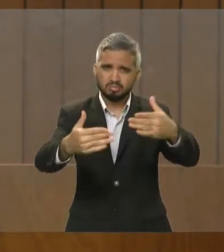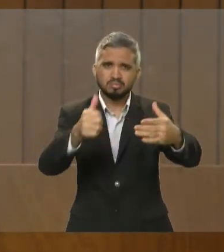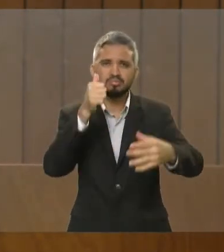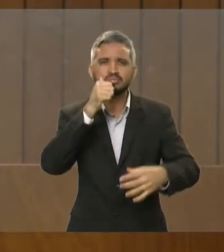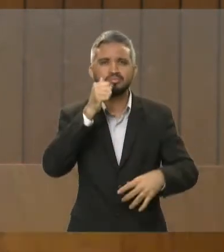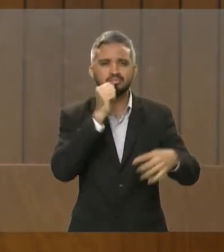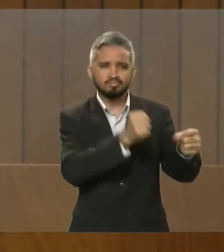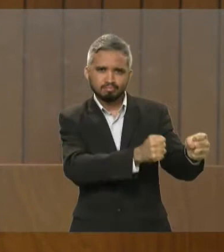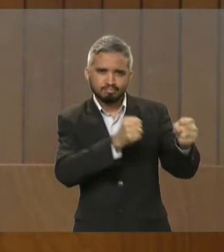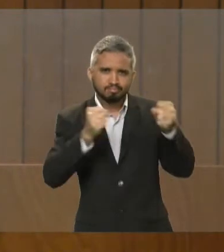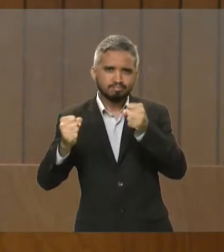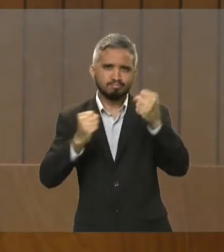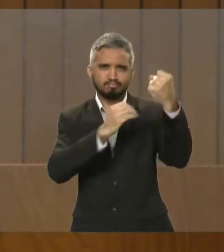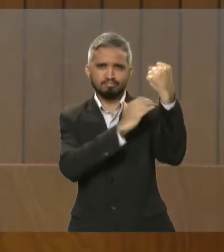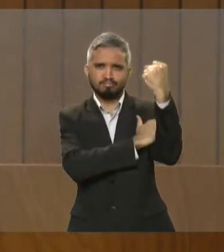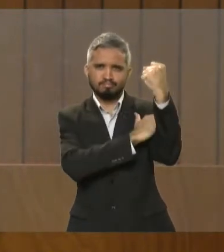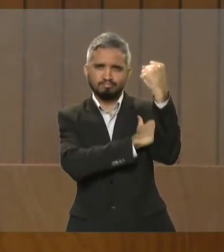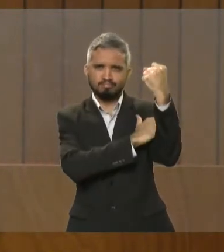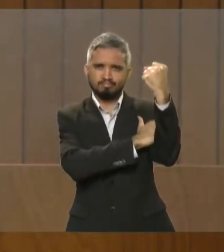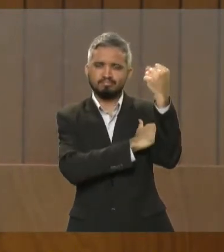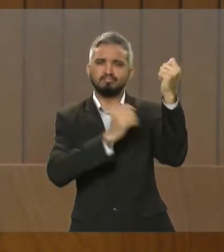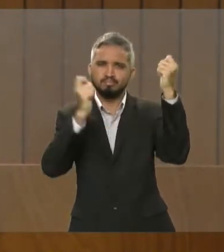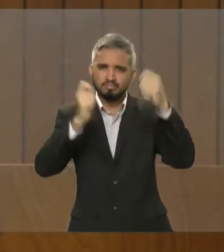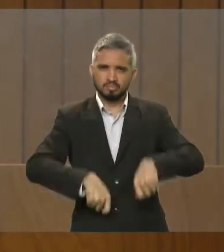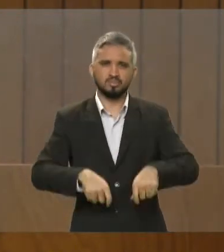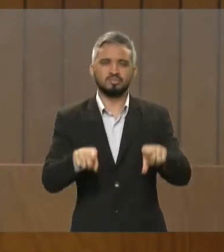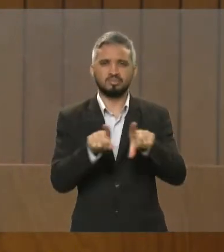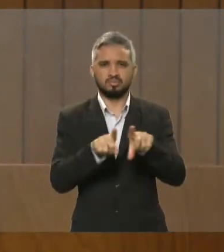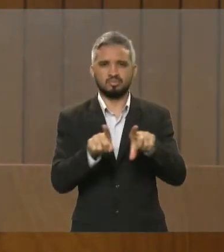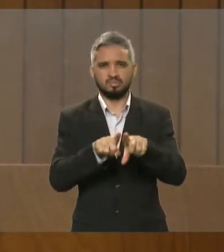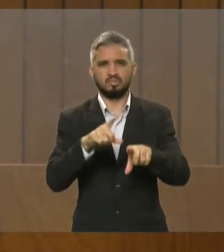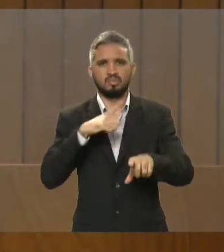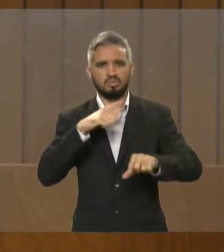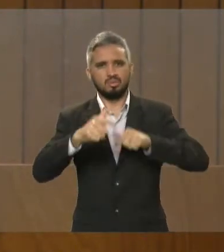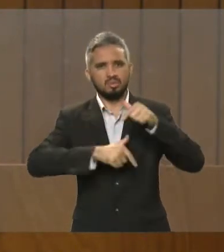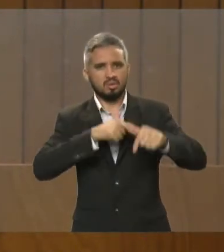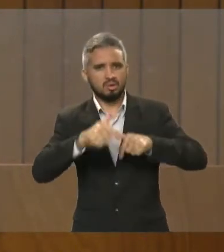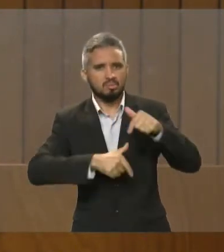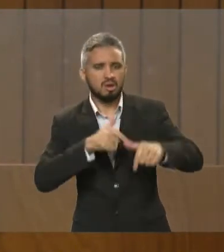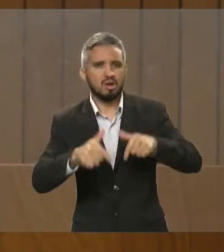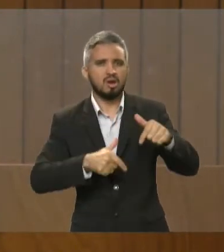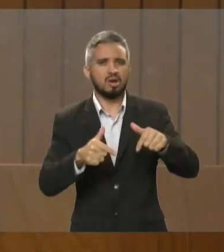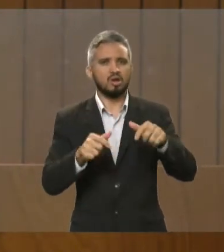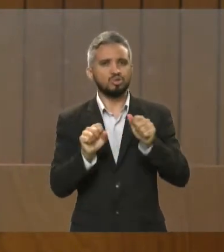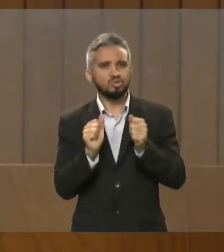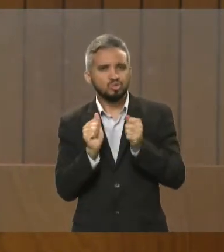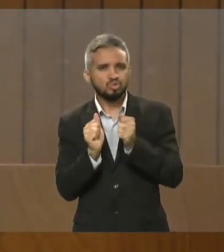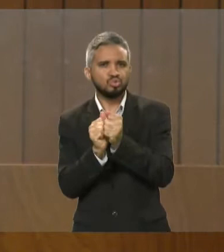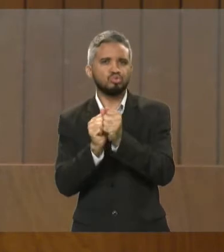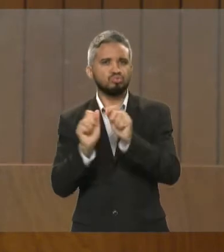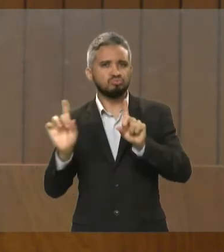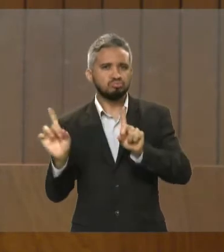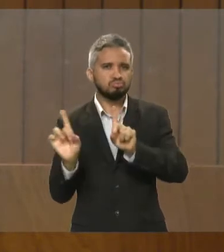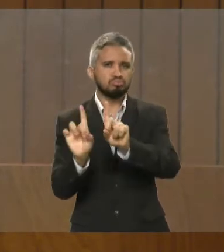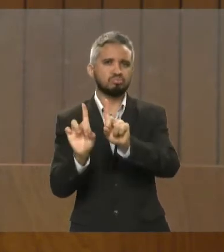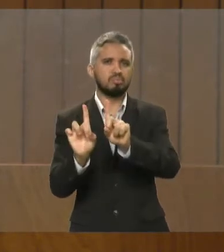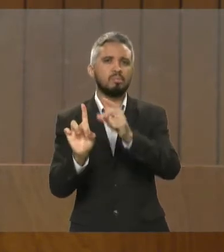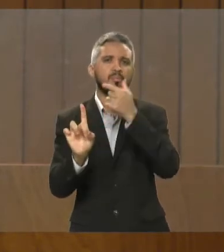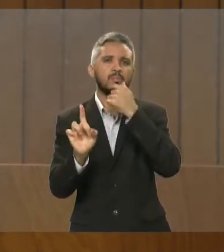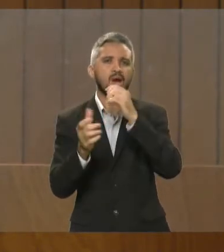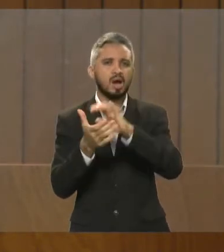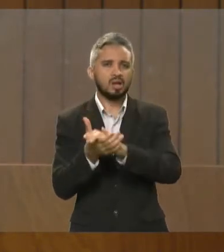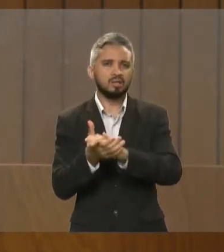fazer o seu trabalho com dignidade, estar ao lado dos seus maridos, estar realmente